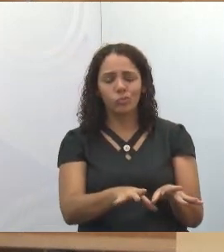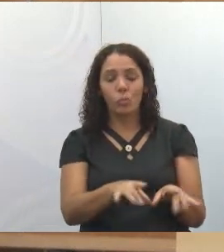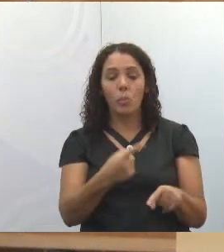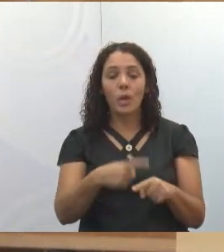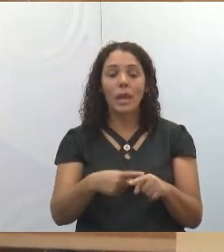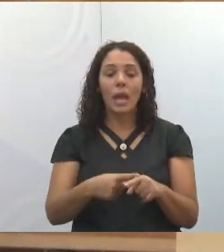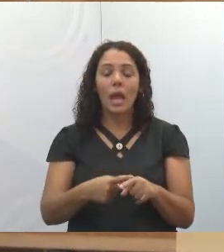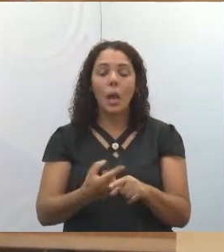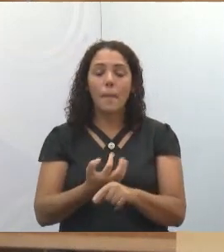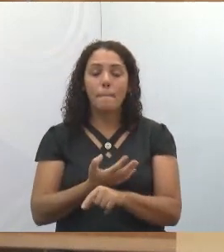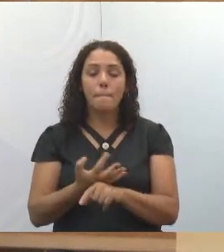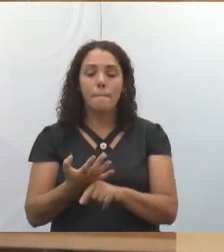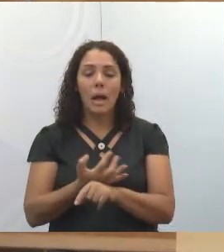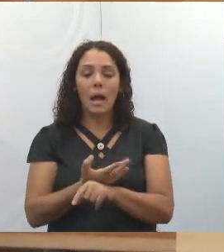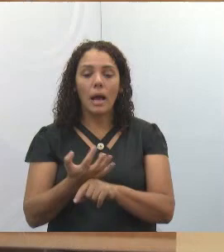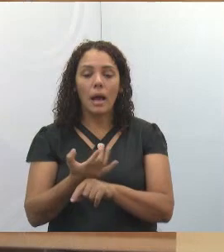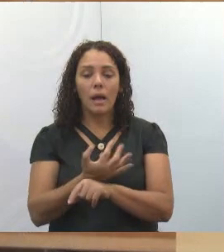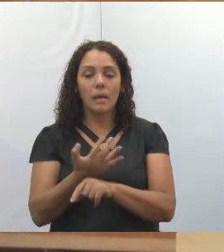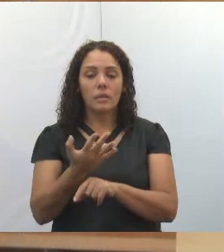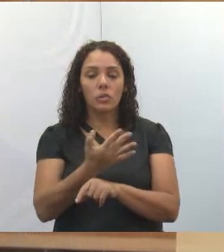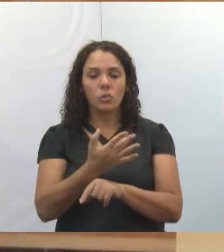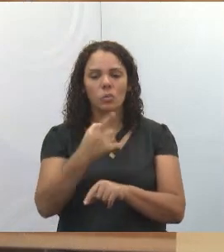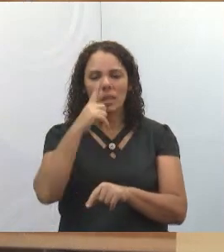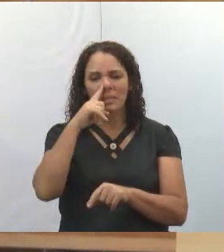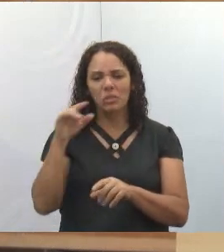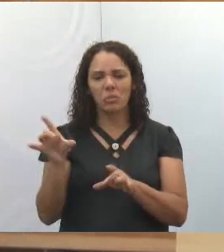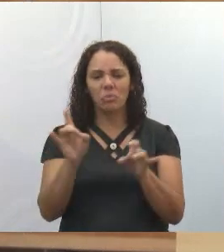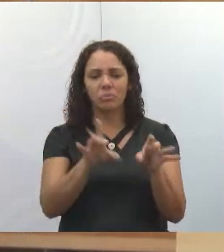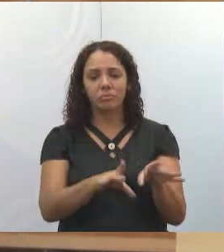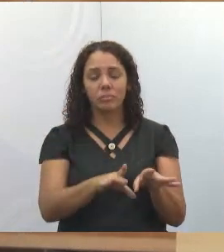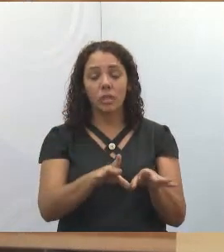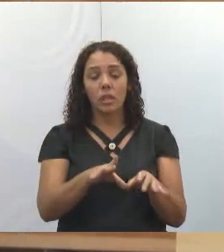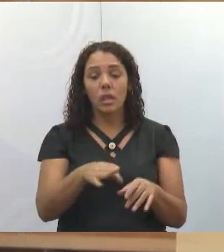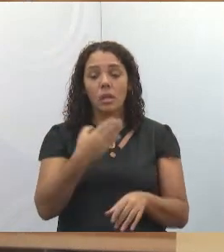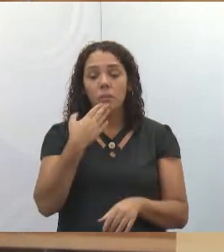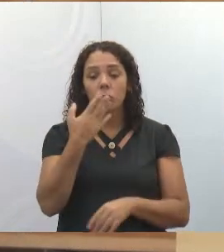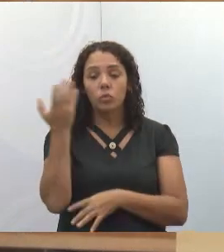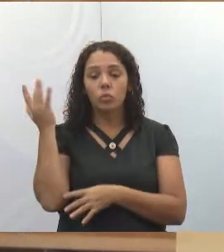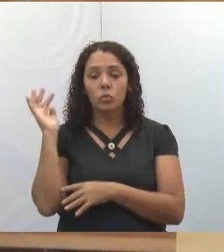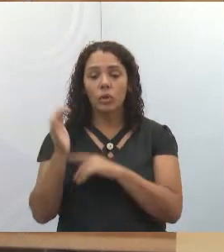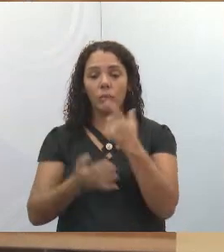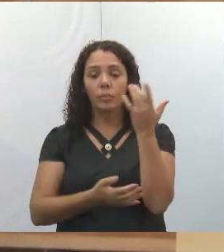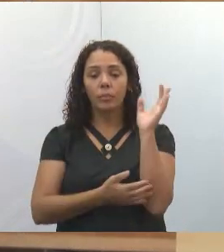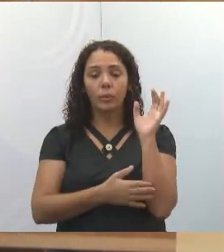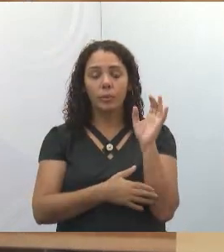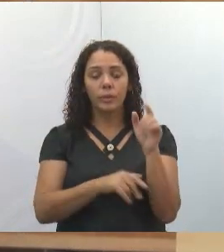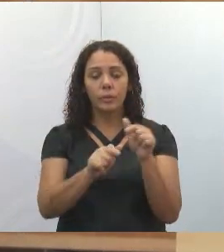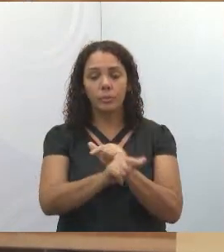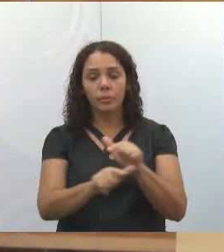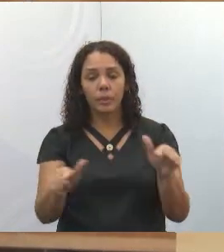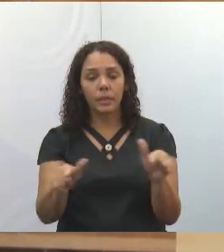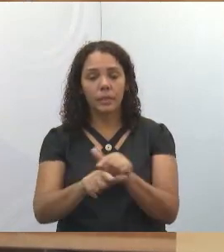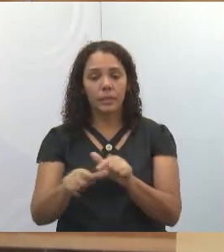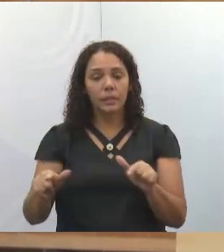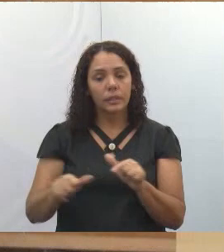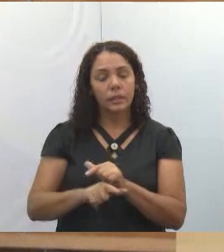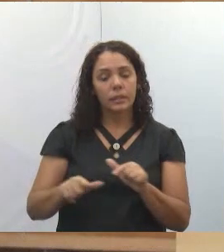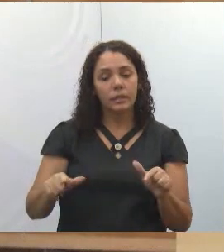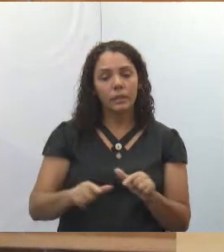lugar inadequado. Então, nós pedimos ao meio ambiente que fizesse a limpeza e limpeza todo o local para que deixe o lugar mais